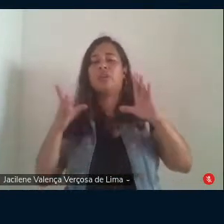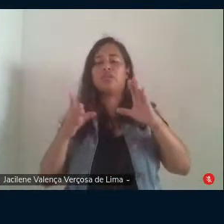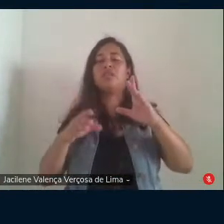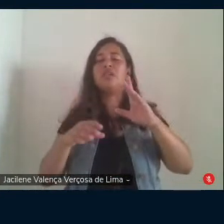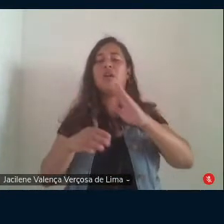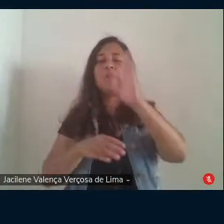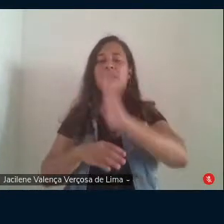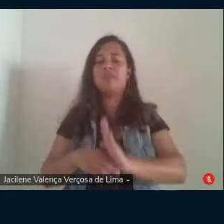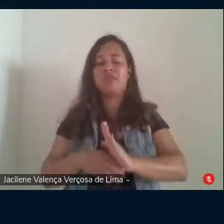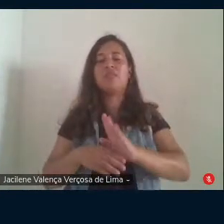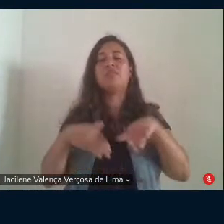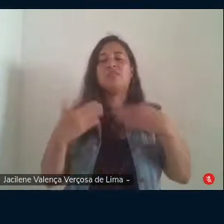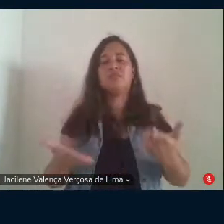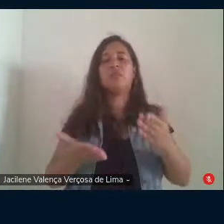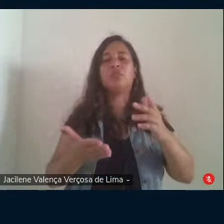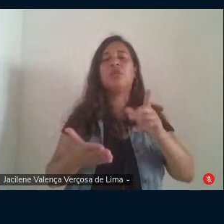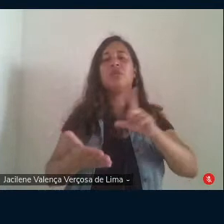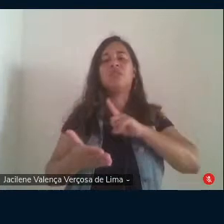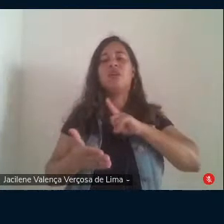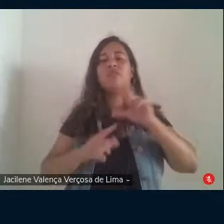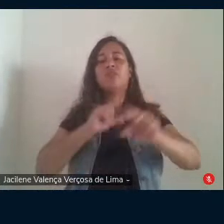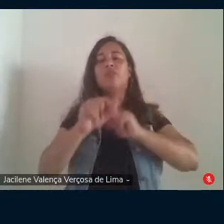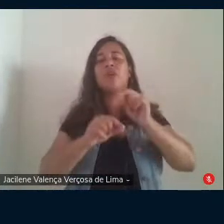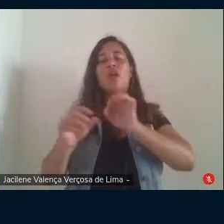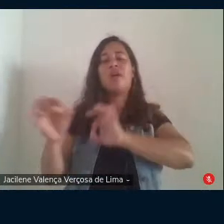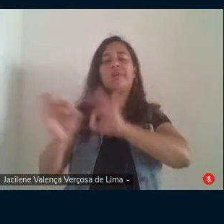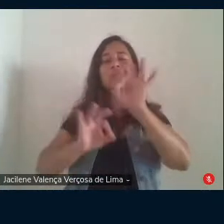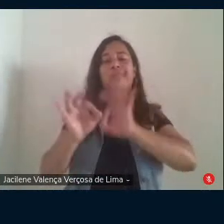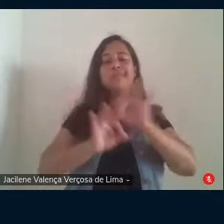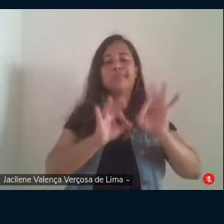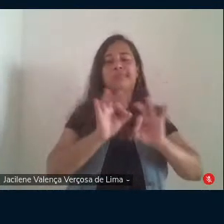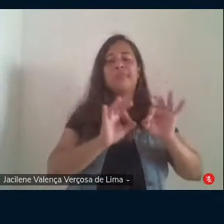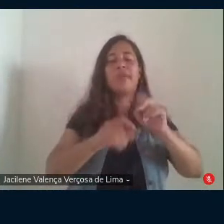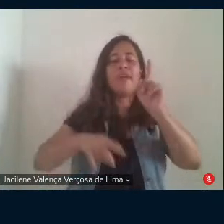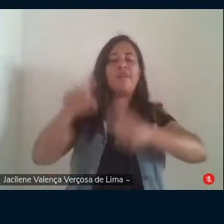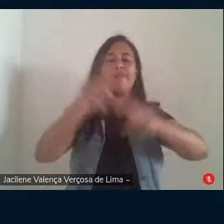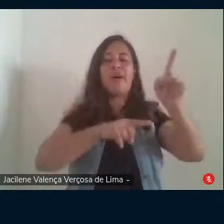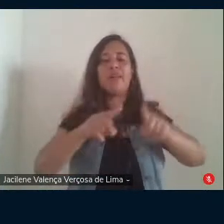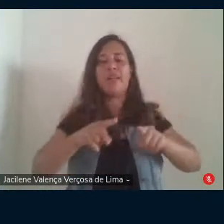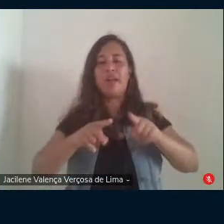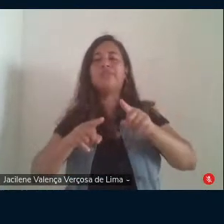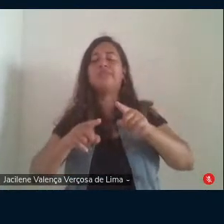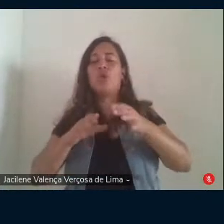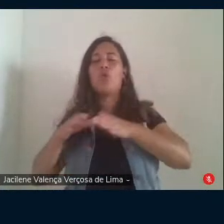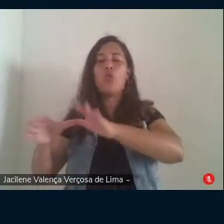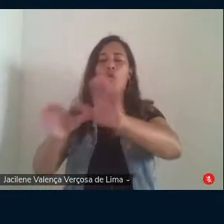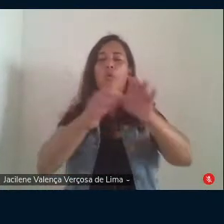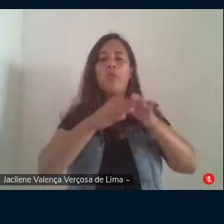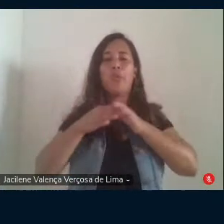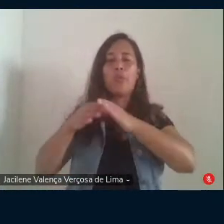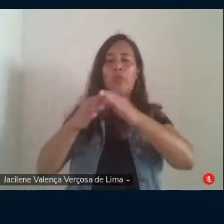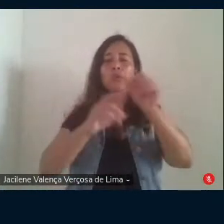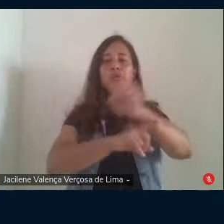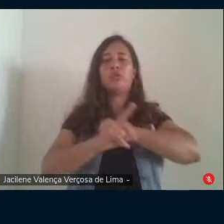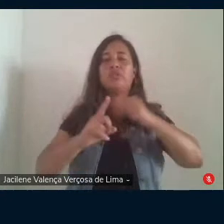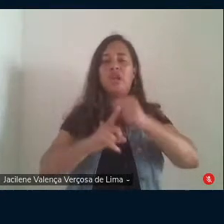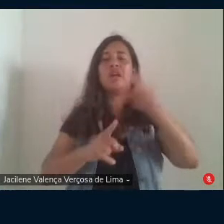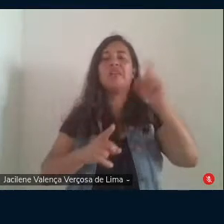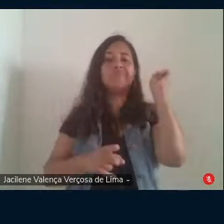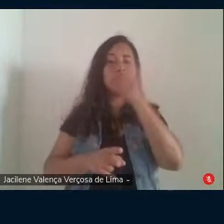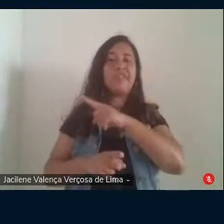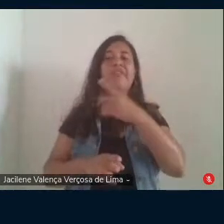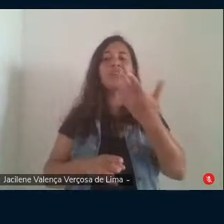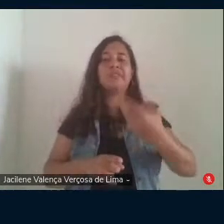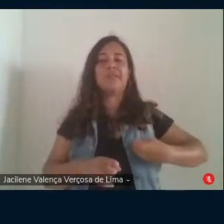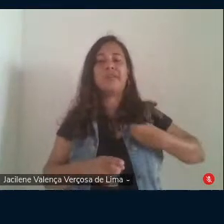notar, foram protagonizadas pelos mais variados e diversos grupos sociais. Foi mesmo muito difícil resistir